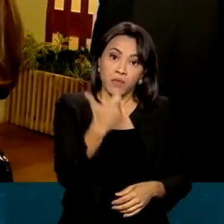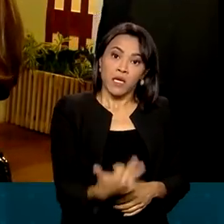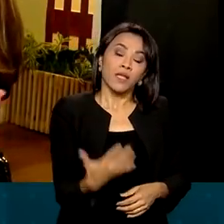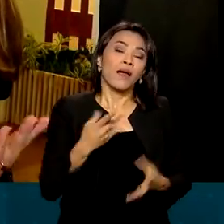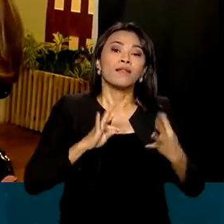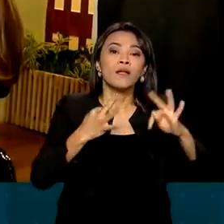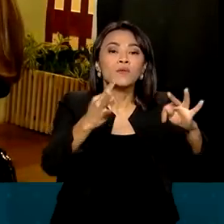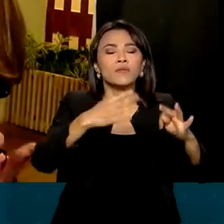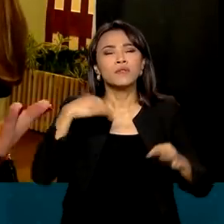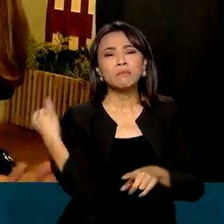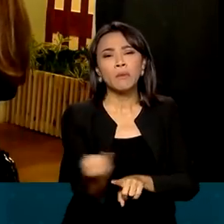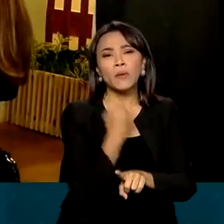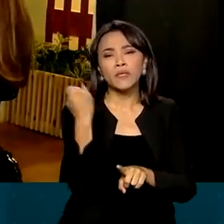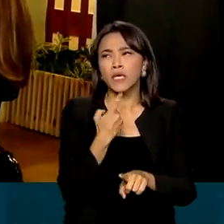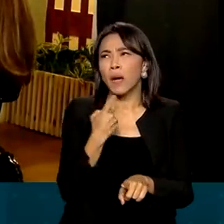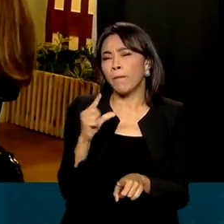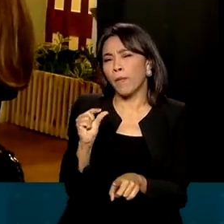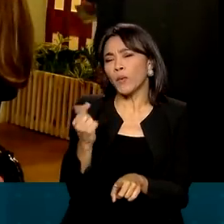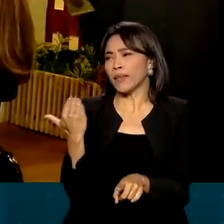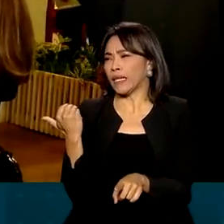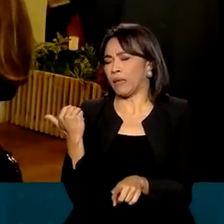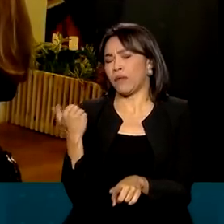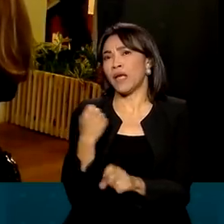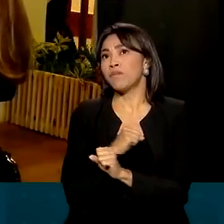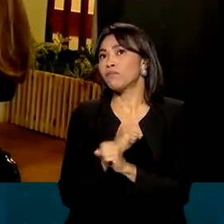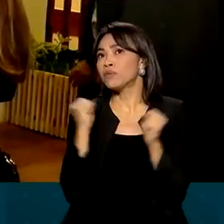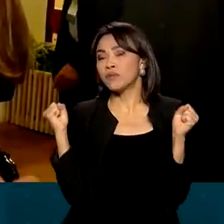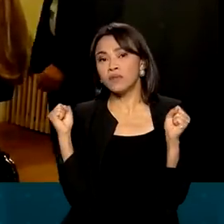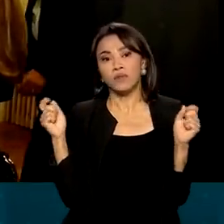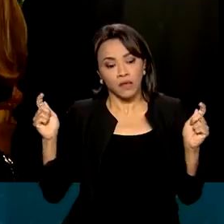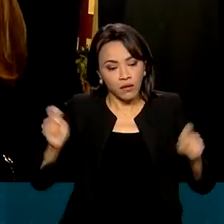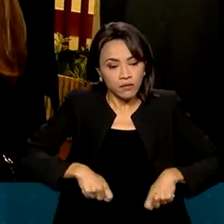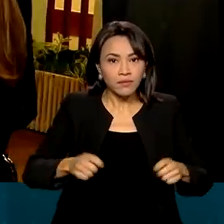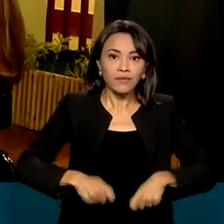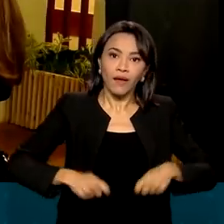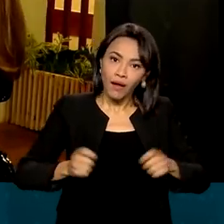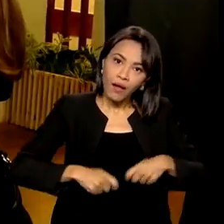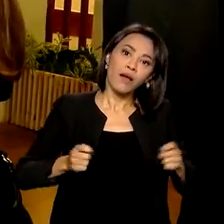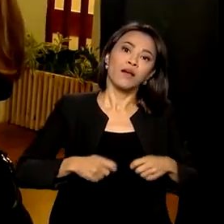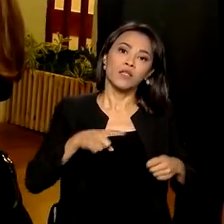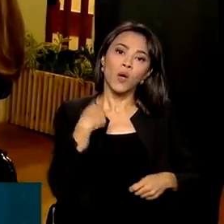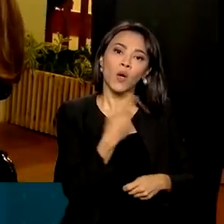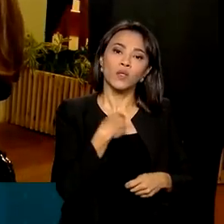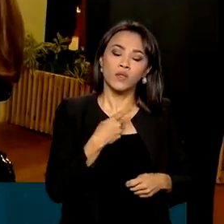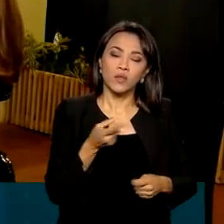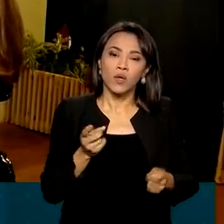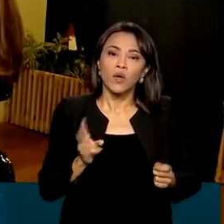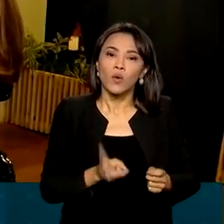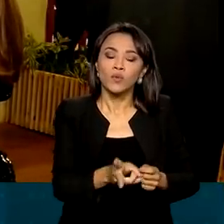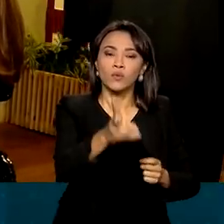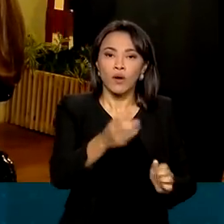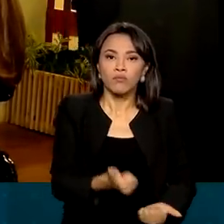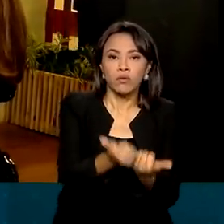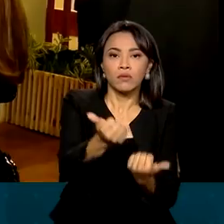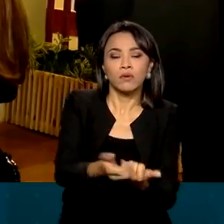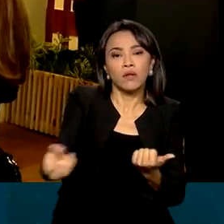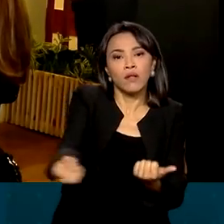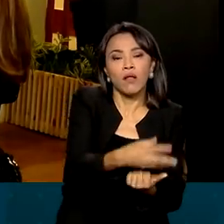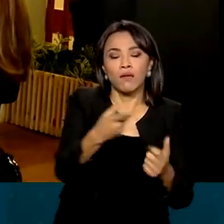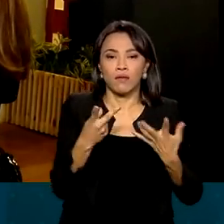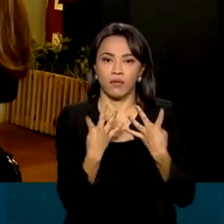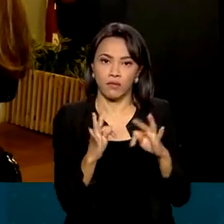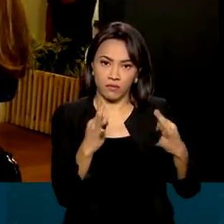torna o que até há pouco tempo era impossível possível e a gente precisa continuar investindo em novas tecnologias, porque para